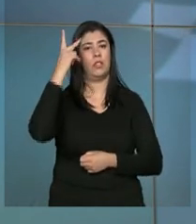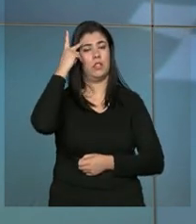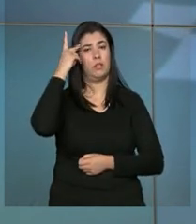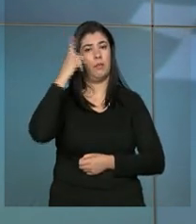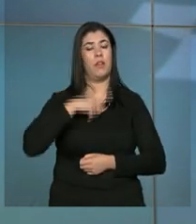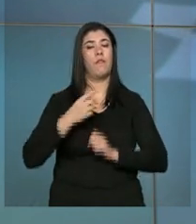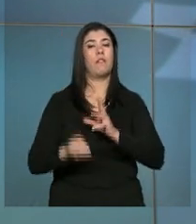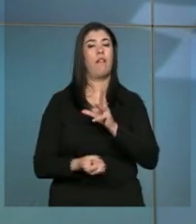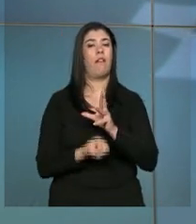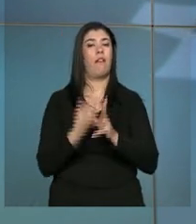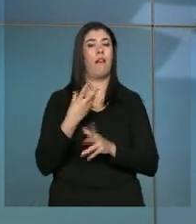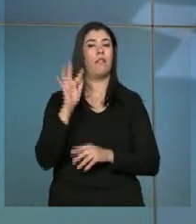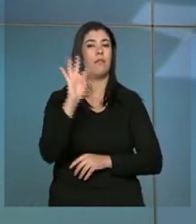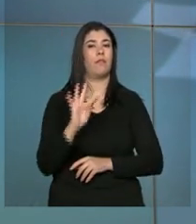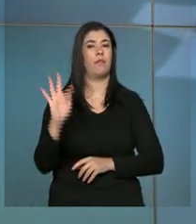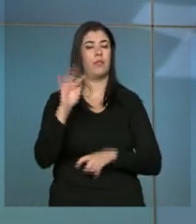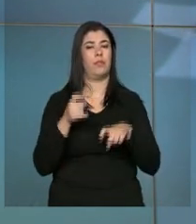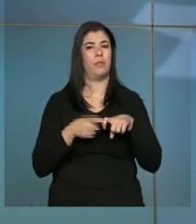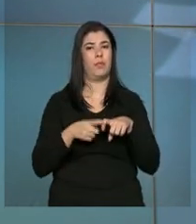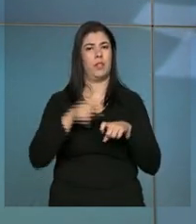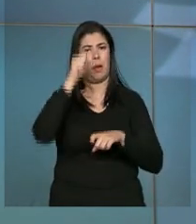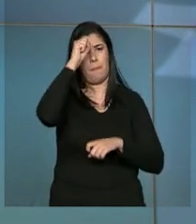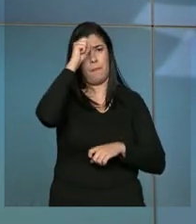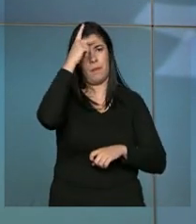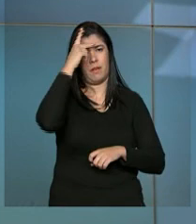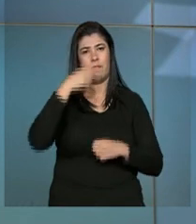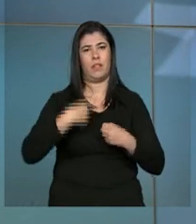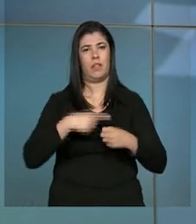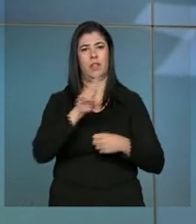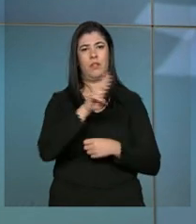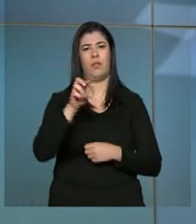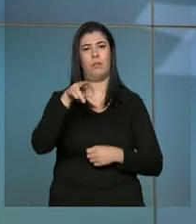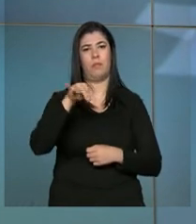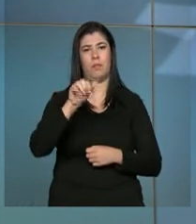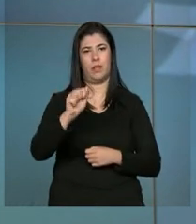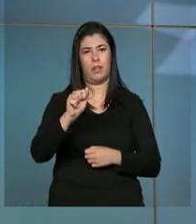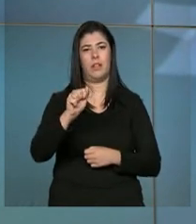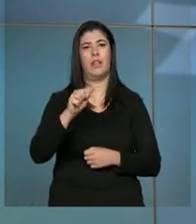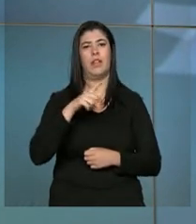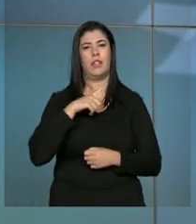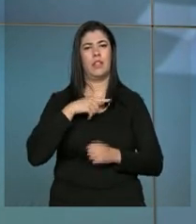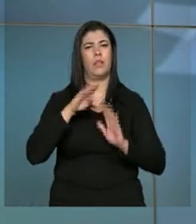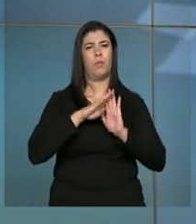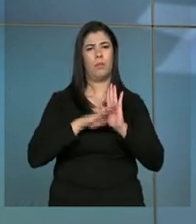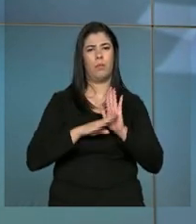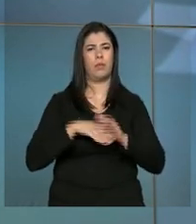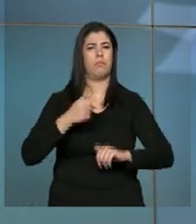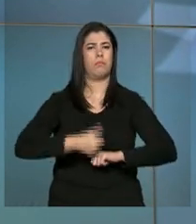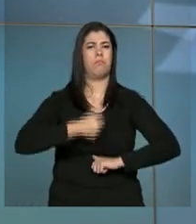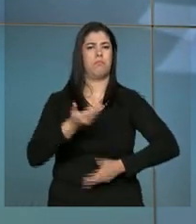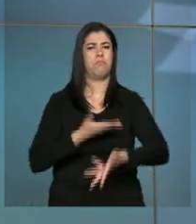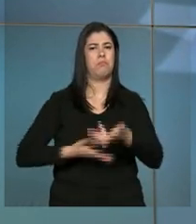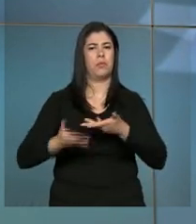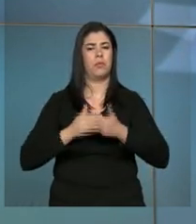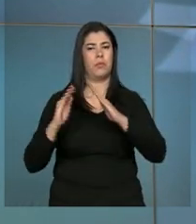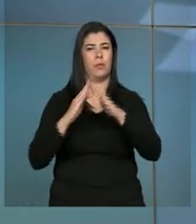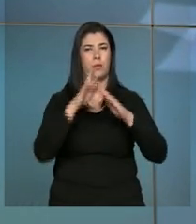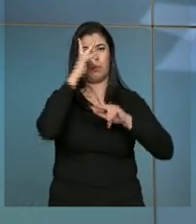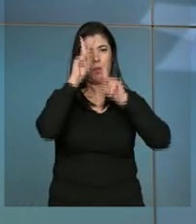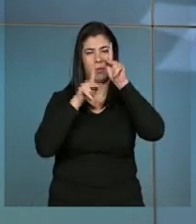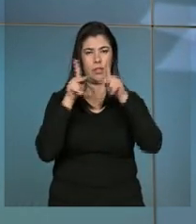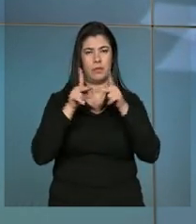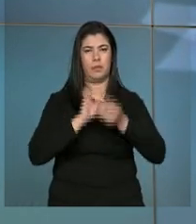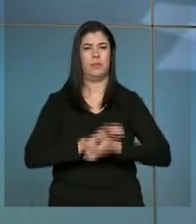faculdade de medicina. Para a prefeita da cidade, Maria Antonieta de Brito, com o programa, houve melhoria no atendimento aos moradores.